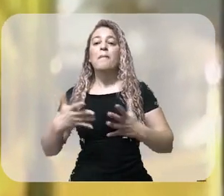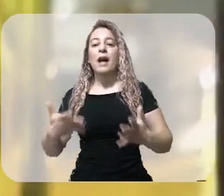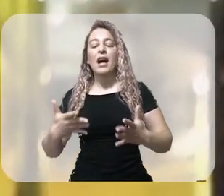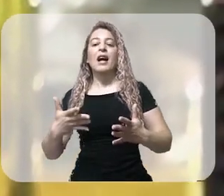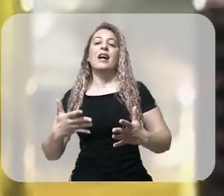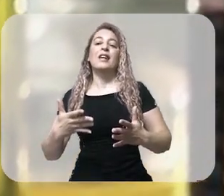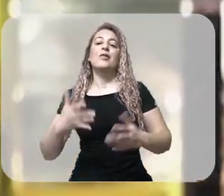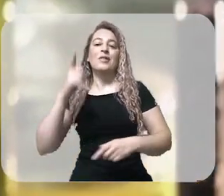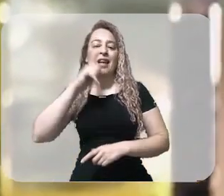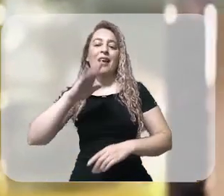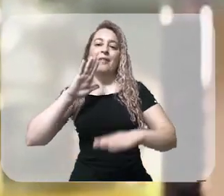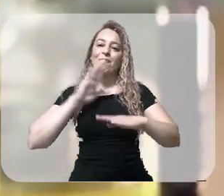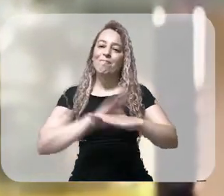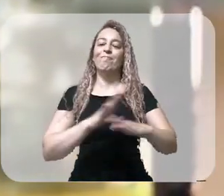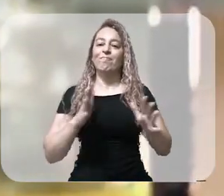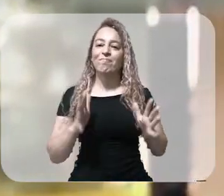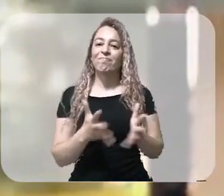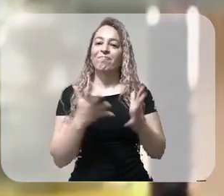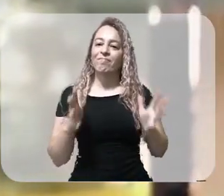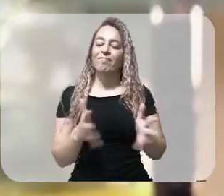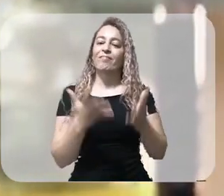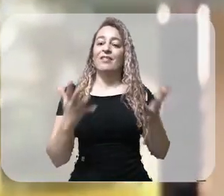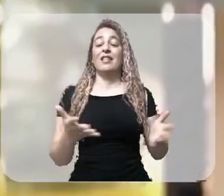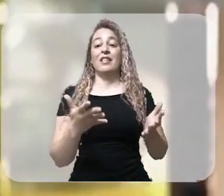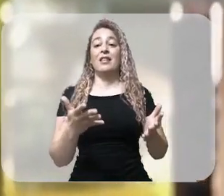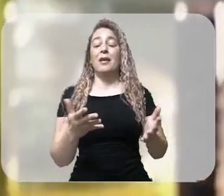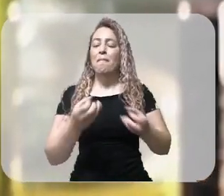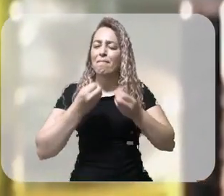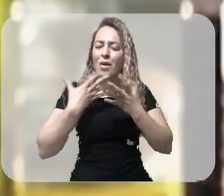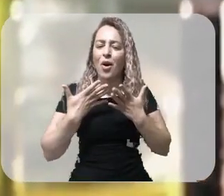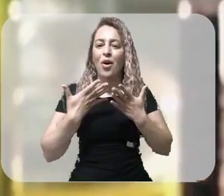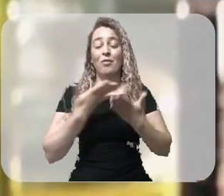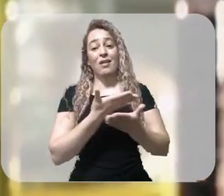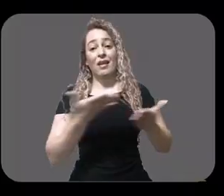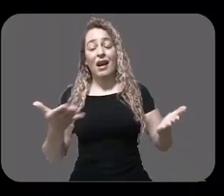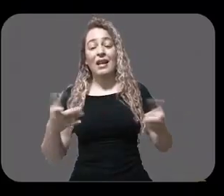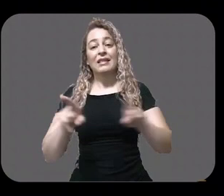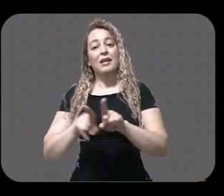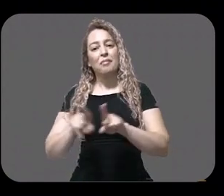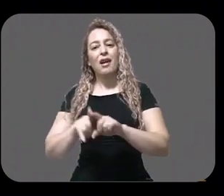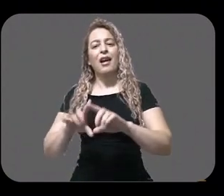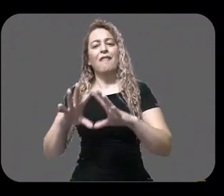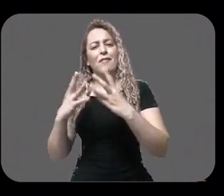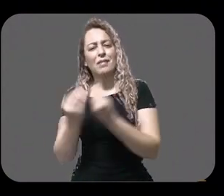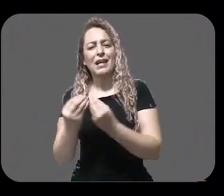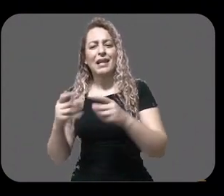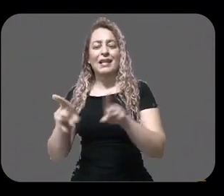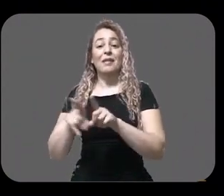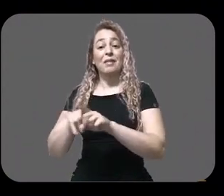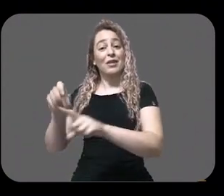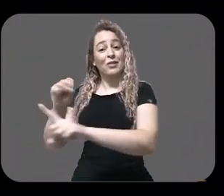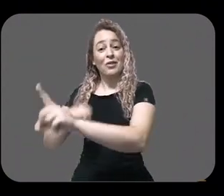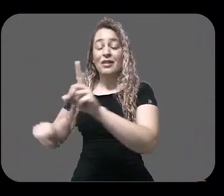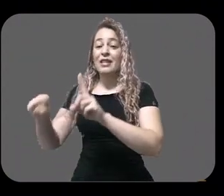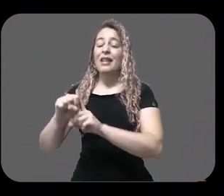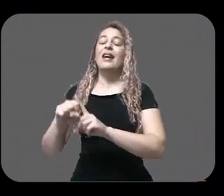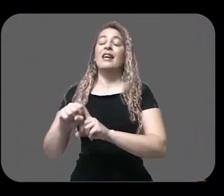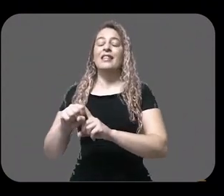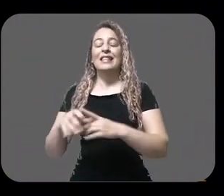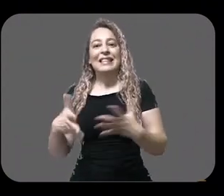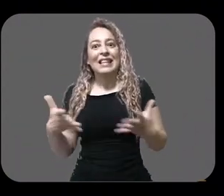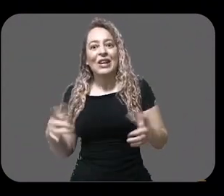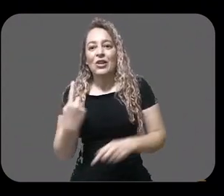delas, né? Seria bom para elas, para os pais delas e para a sociedade como um todo. Nós somos muito otimistas, né?